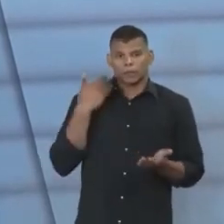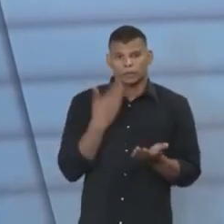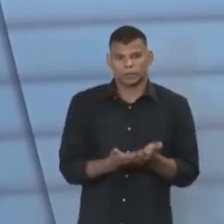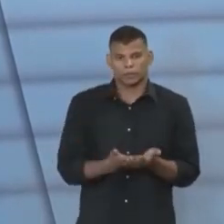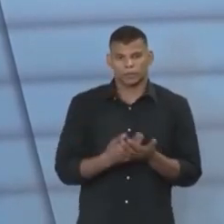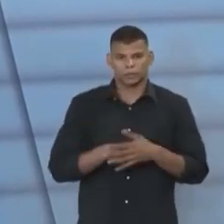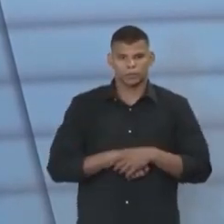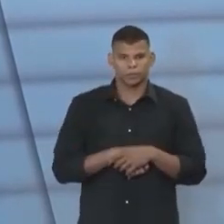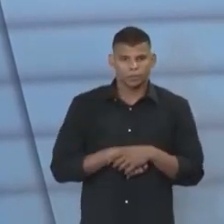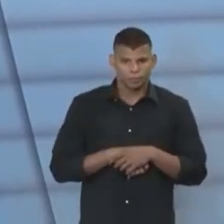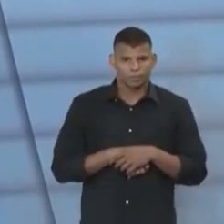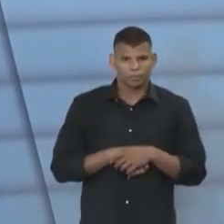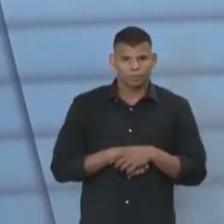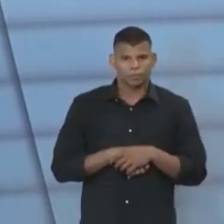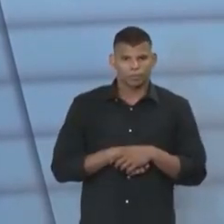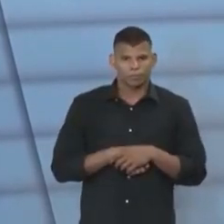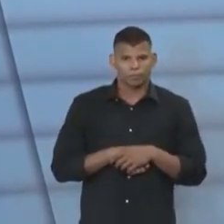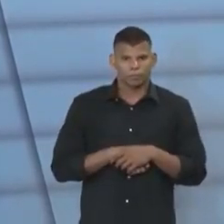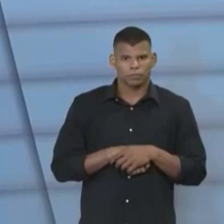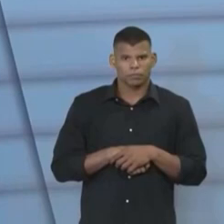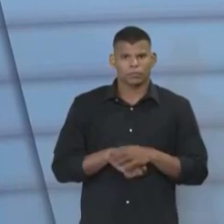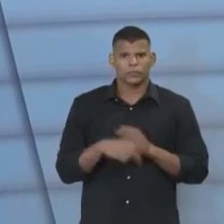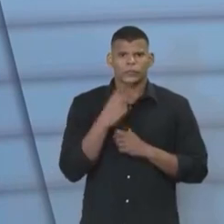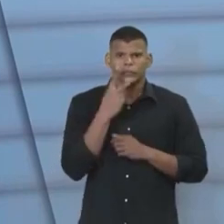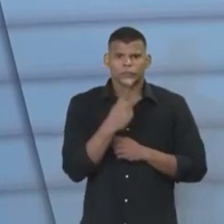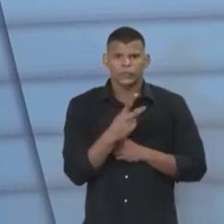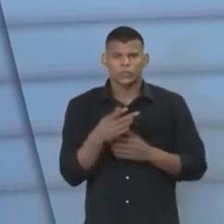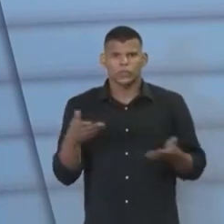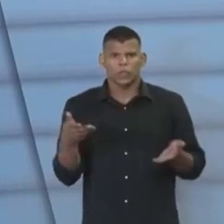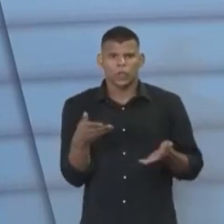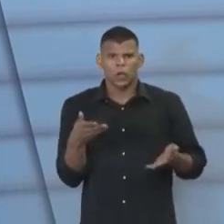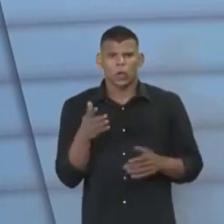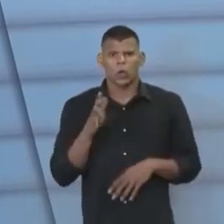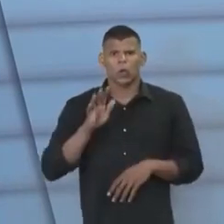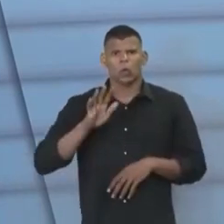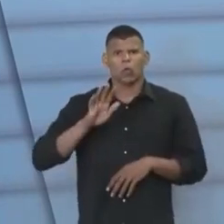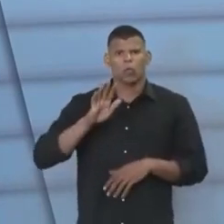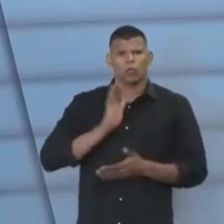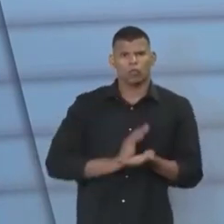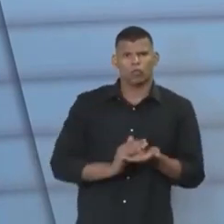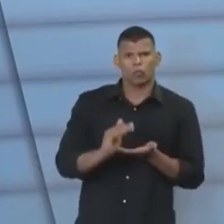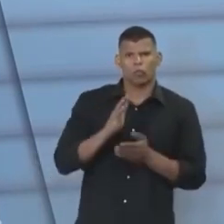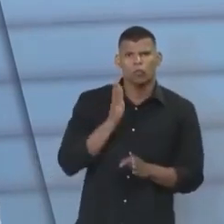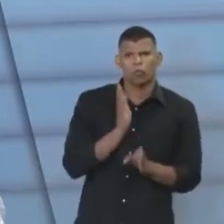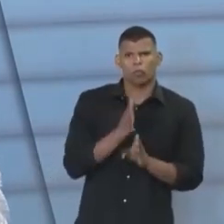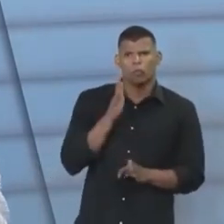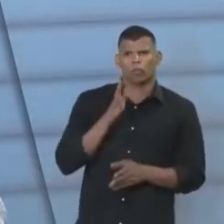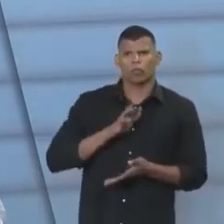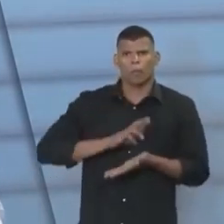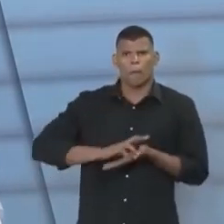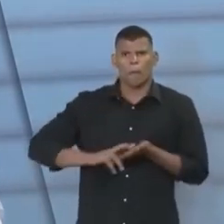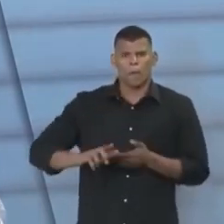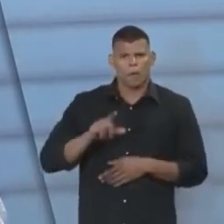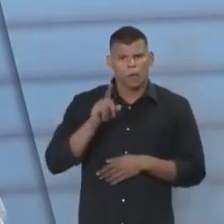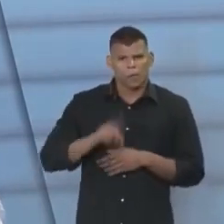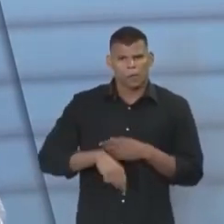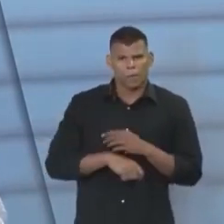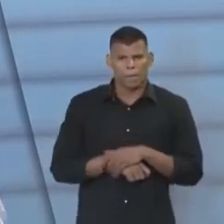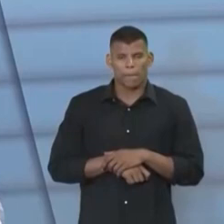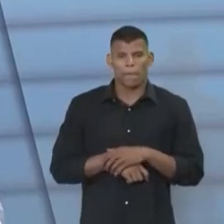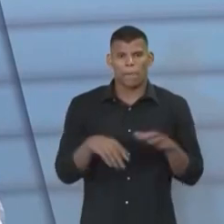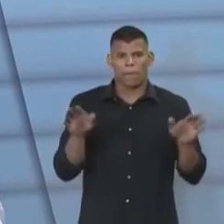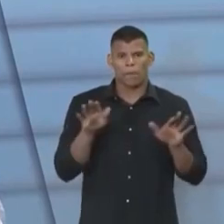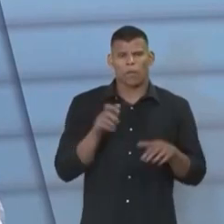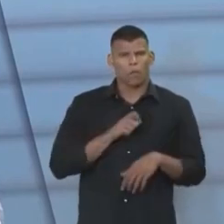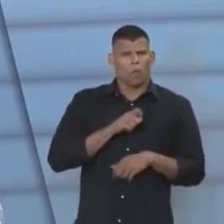acho que Só não entra nessa turma que fica... Não, não, do modismo, não. Nem do modismo, nem do discurso